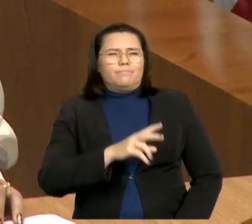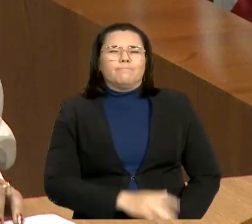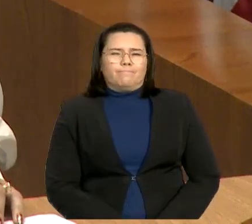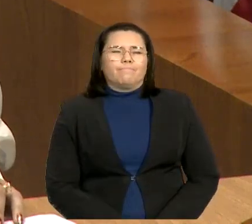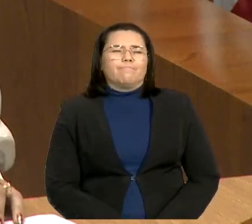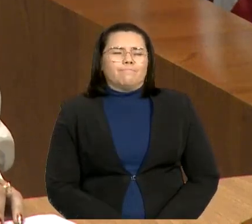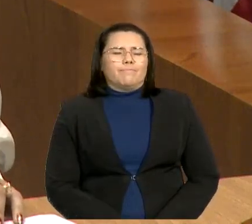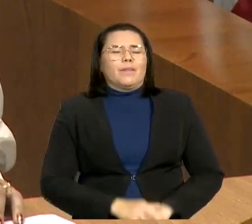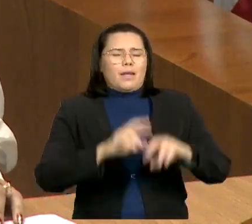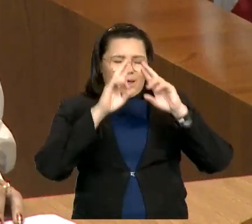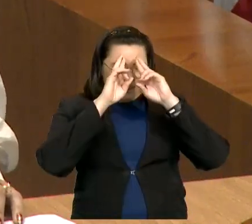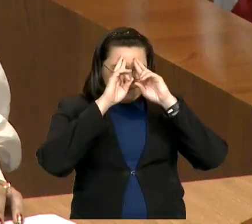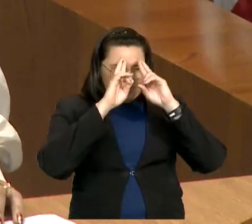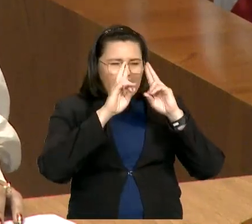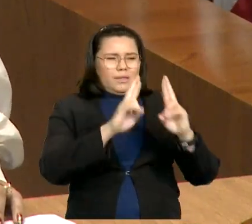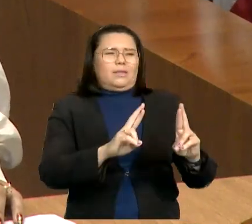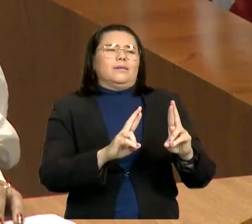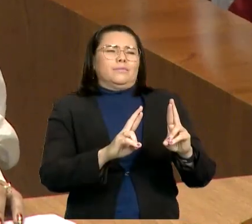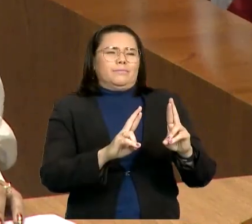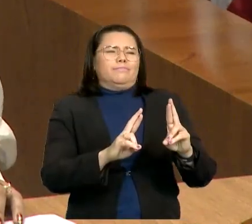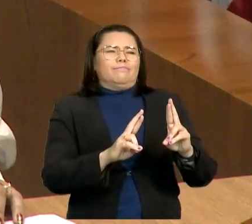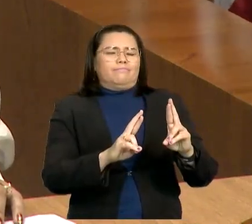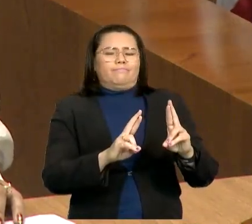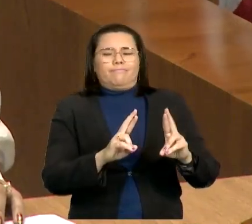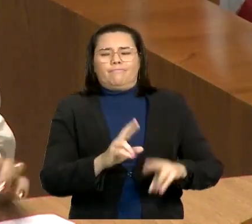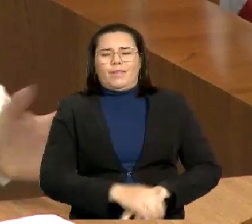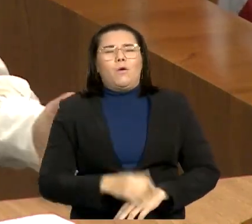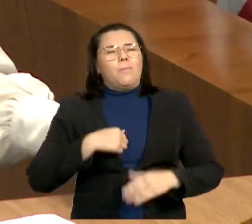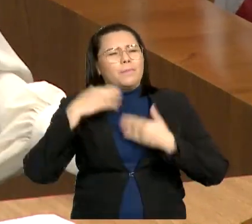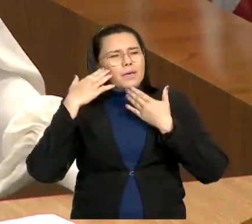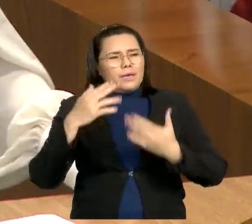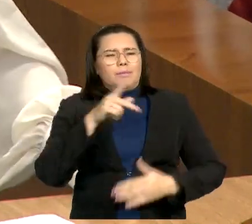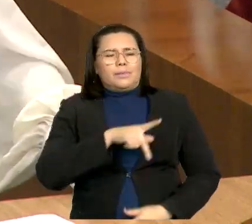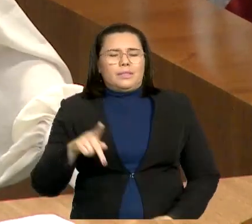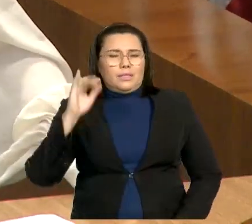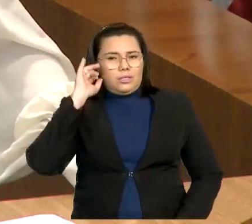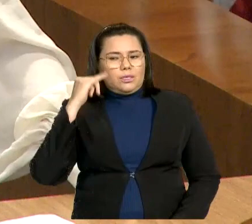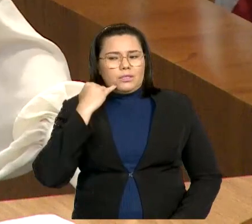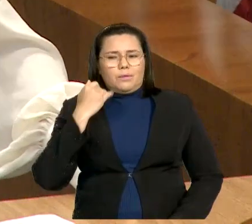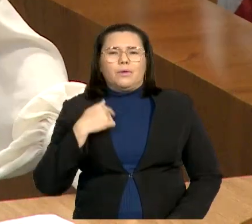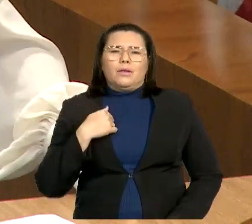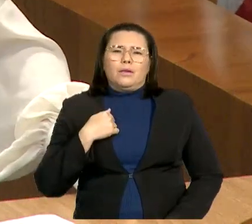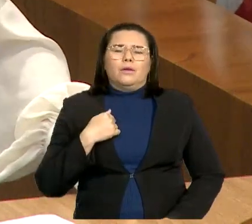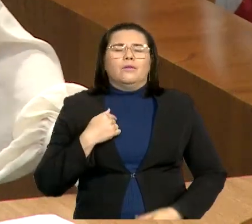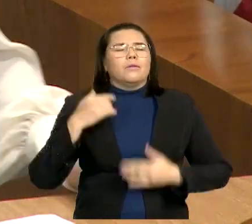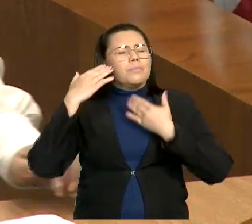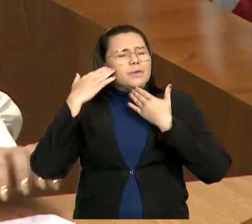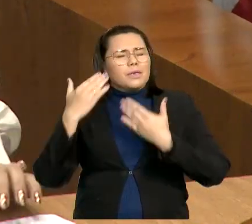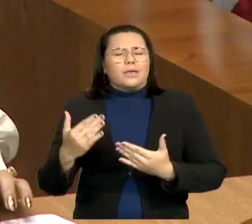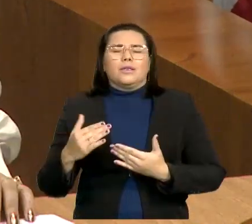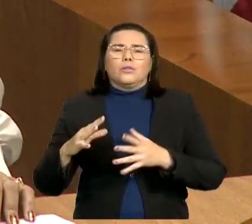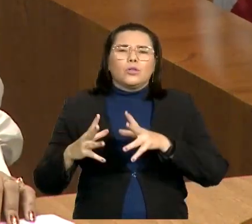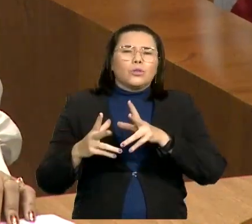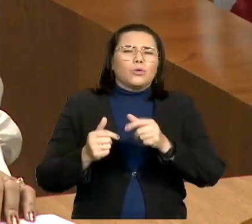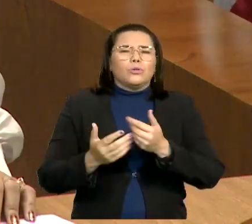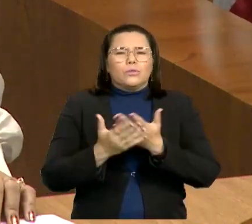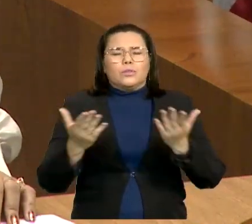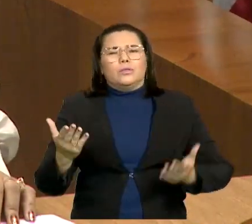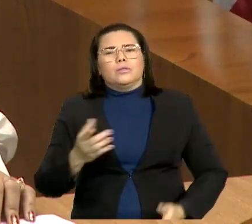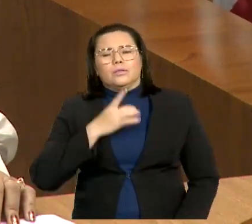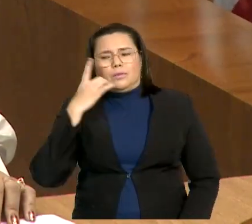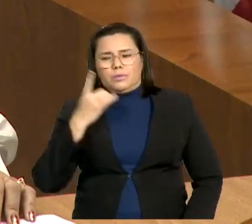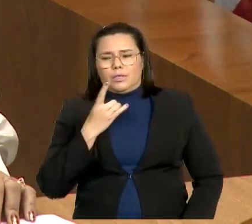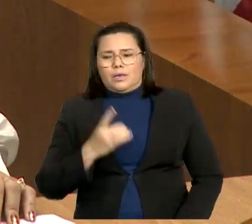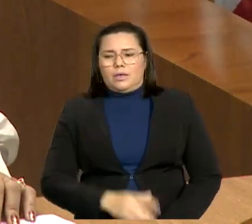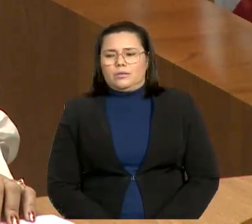Muito obrigada, minha presidente. E eu encerro aqui meus agradecimentos, citando todos os queridos servidores da Assembleia, os colegas que prezam